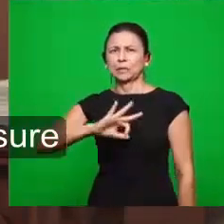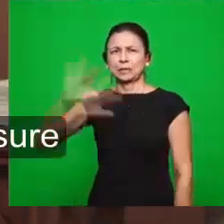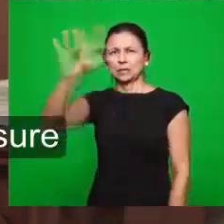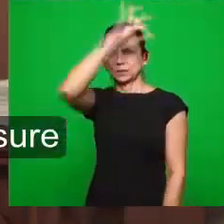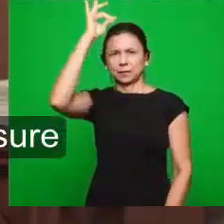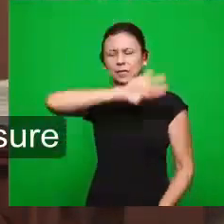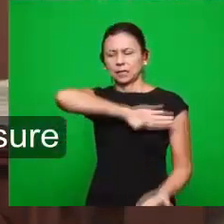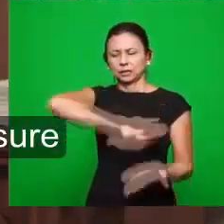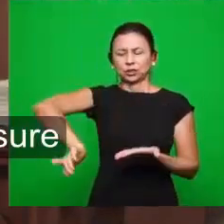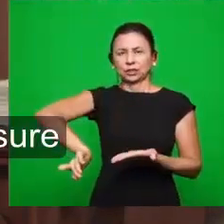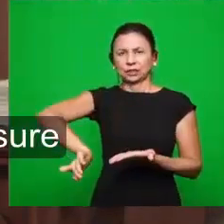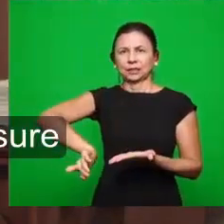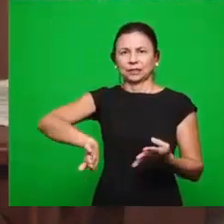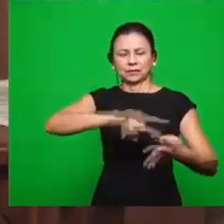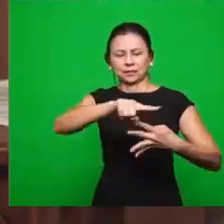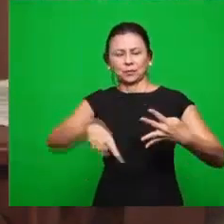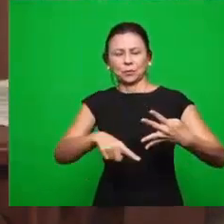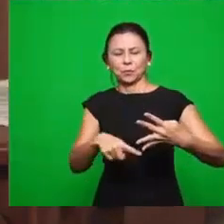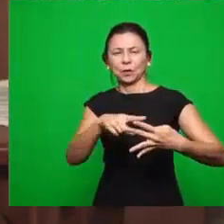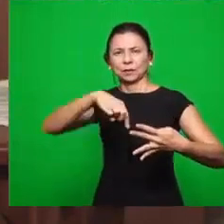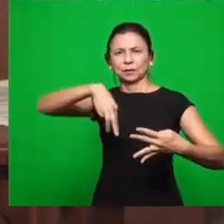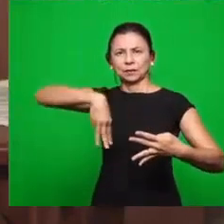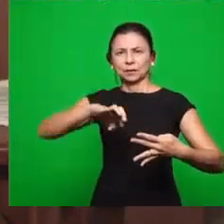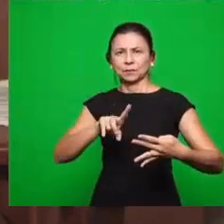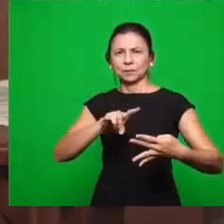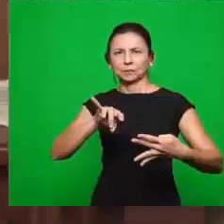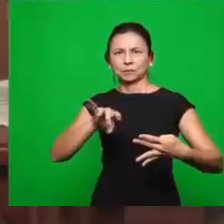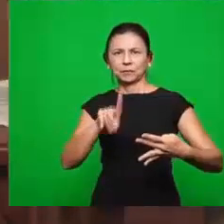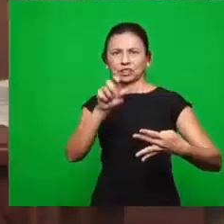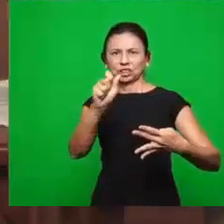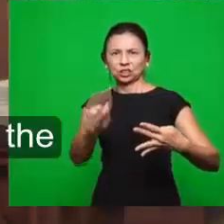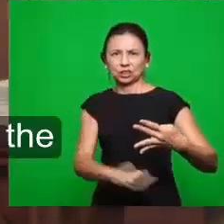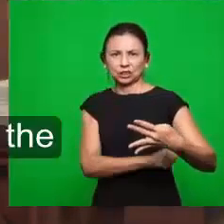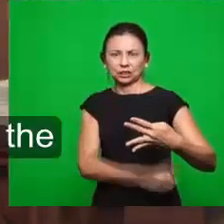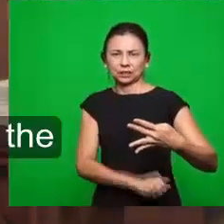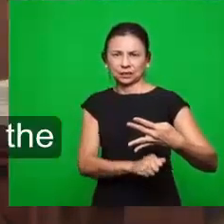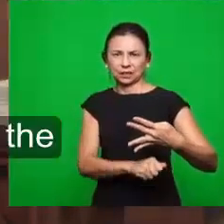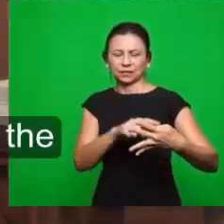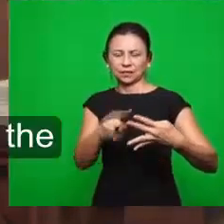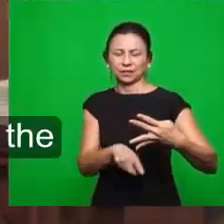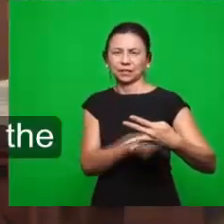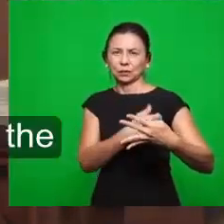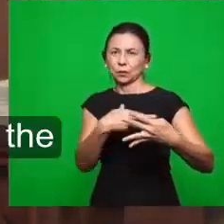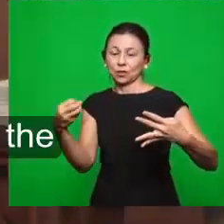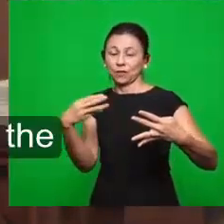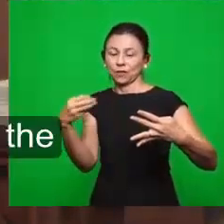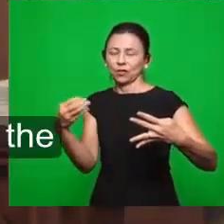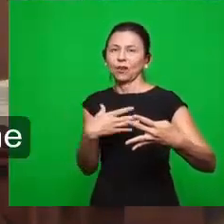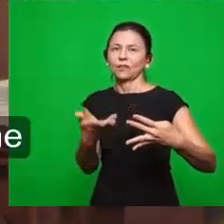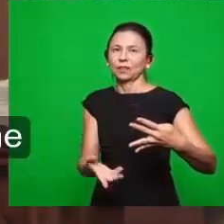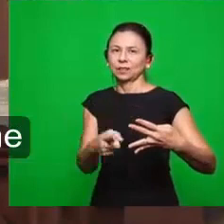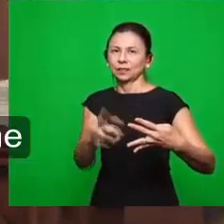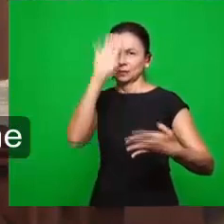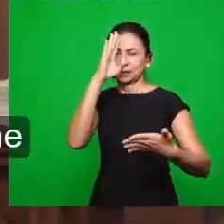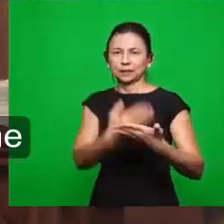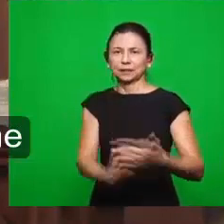Tira o homem da quinta e joga na quarta medida. E ele fica rodando e trazendo novidades em torno da quarta medida. E aí você